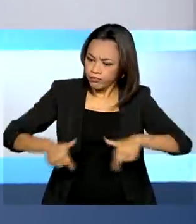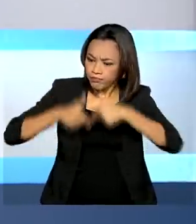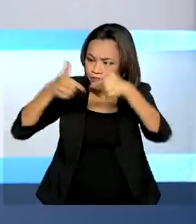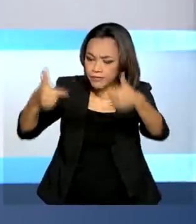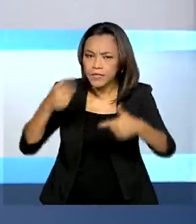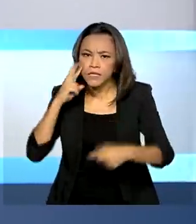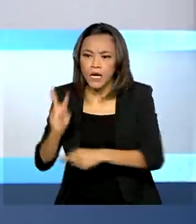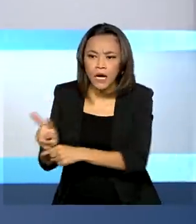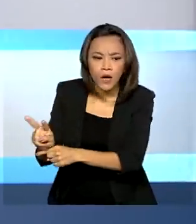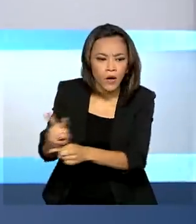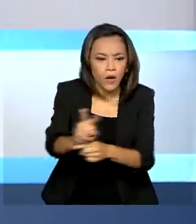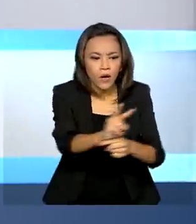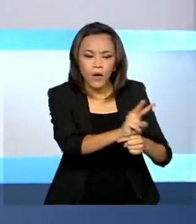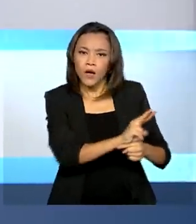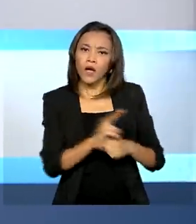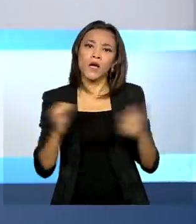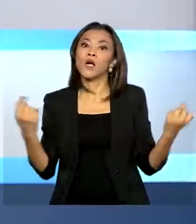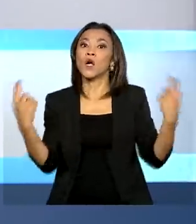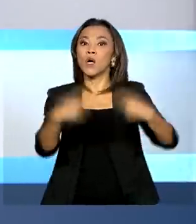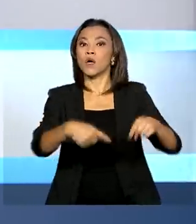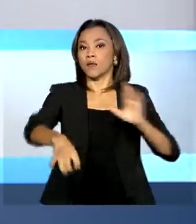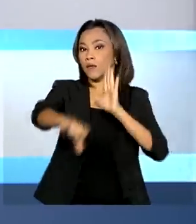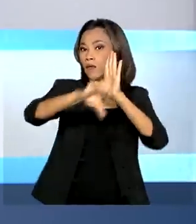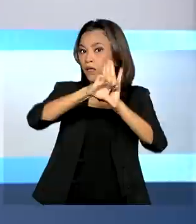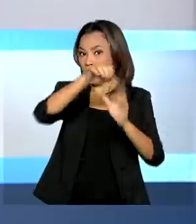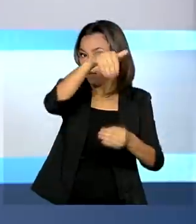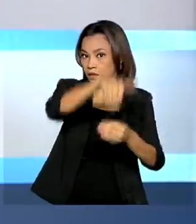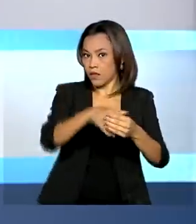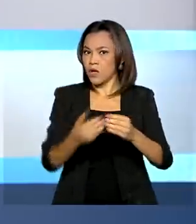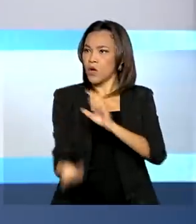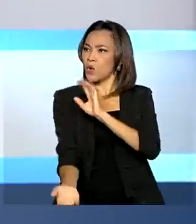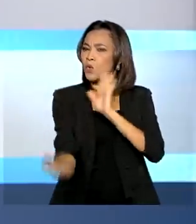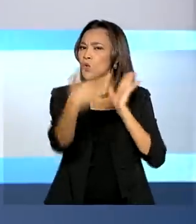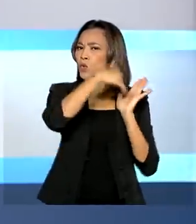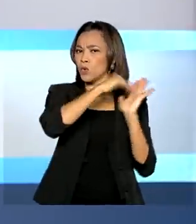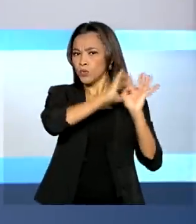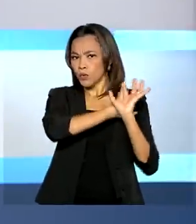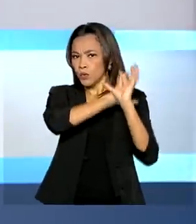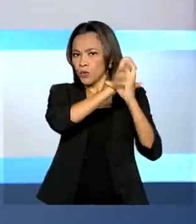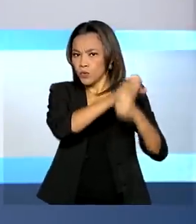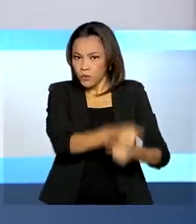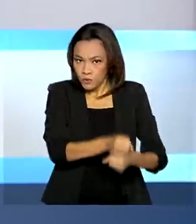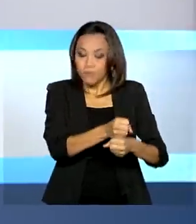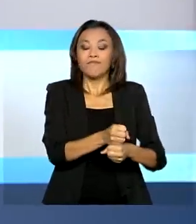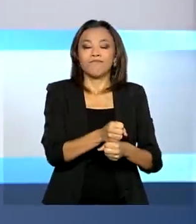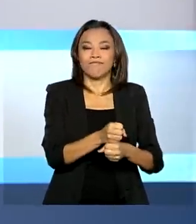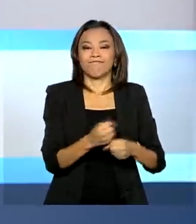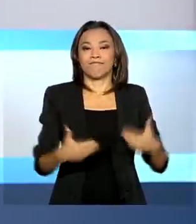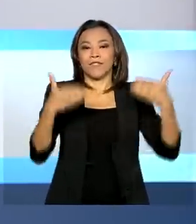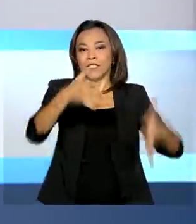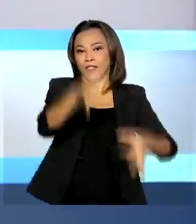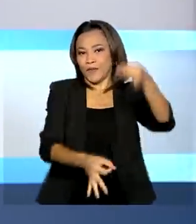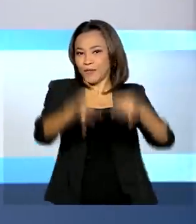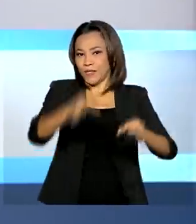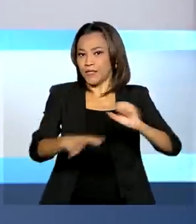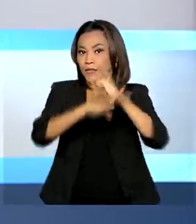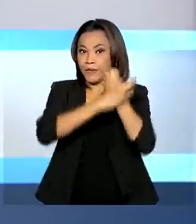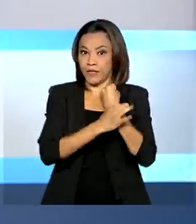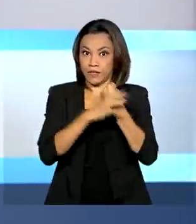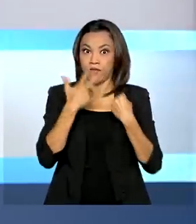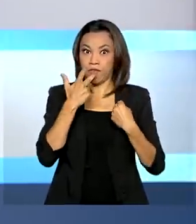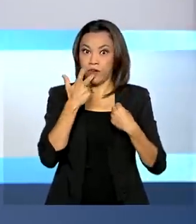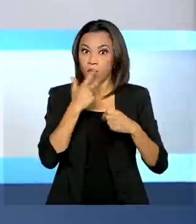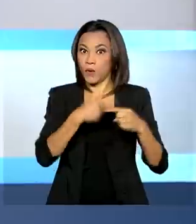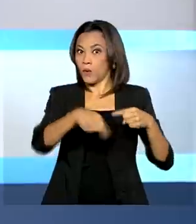em tempo real para combater os crimes eleitorais. O último balanço do Ministério da Justiça e Segurança Pública revela que no fim de